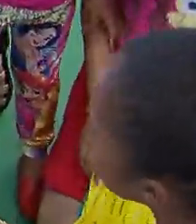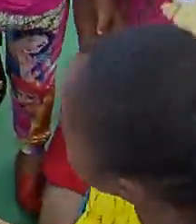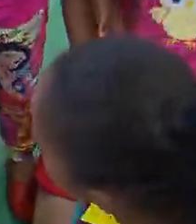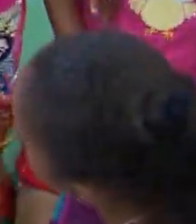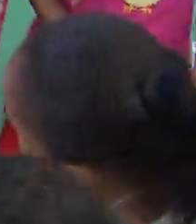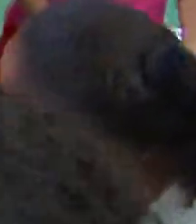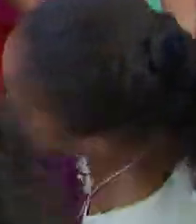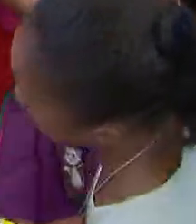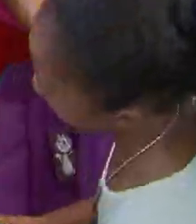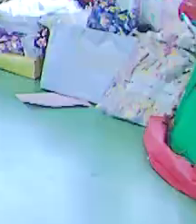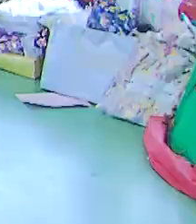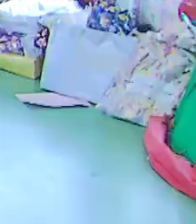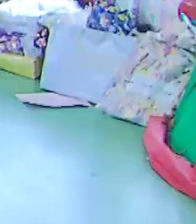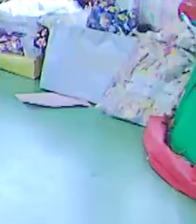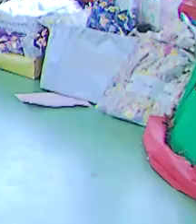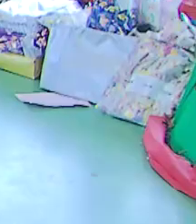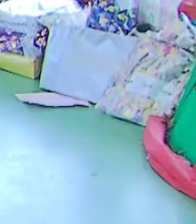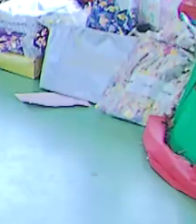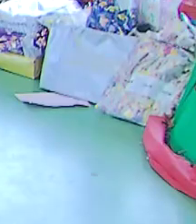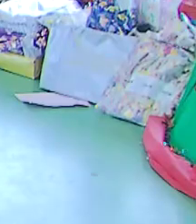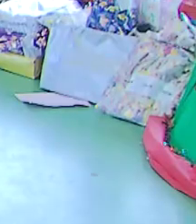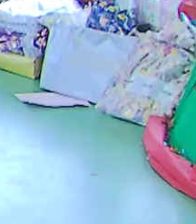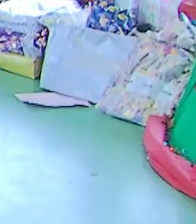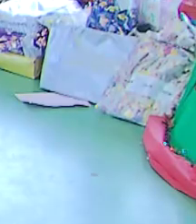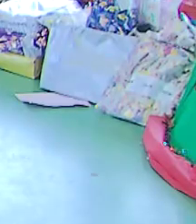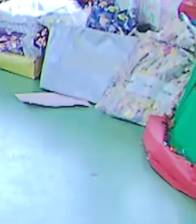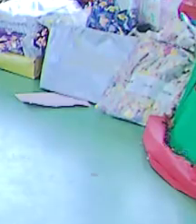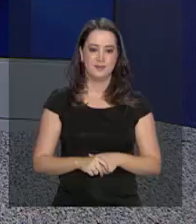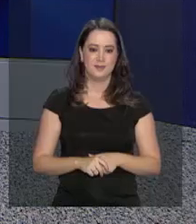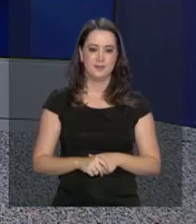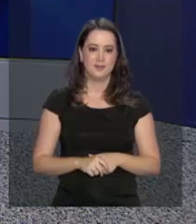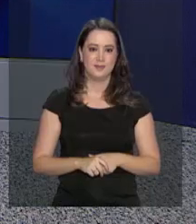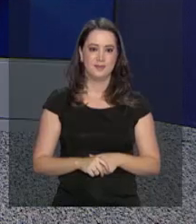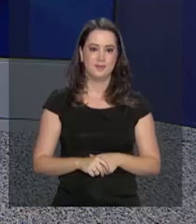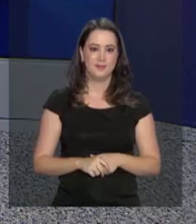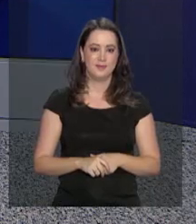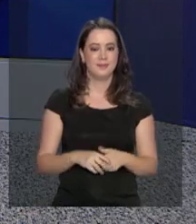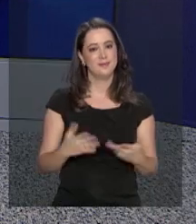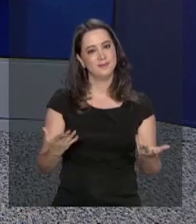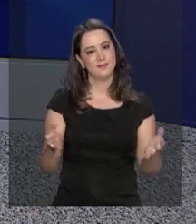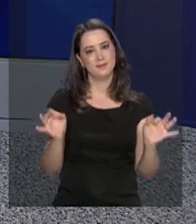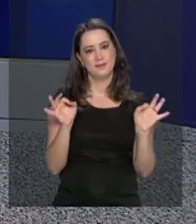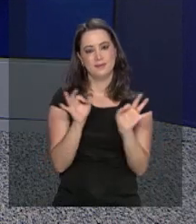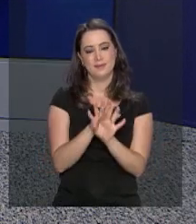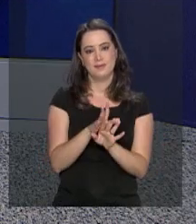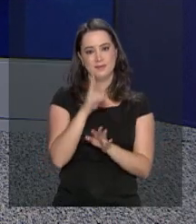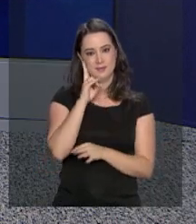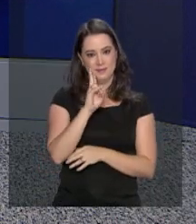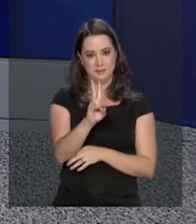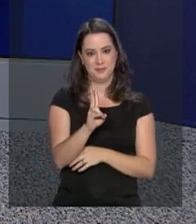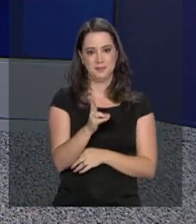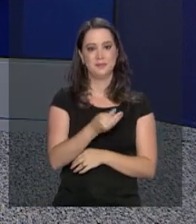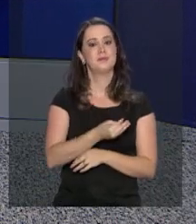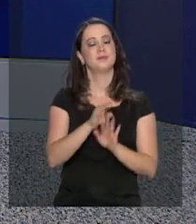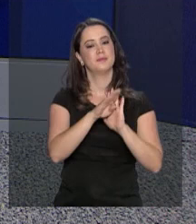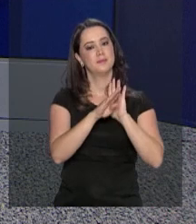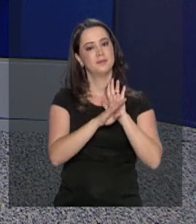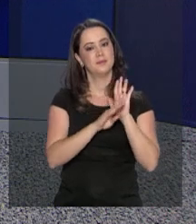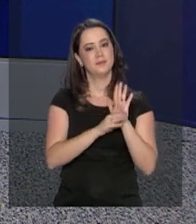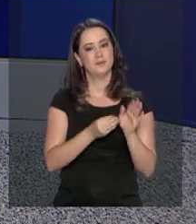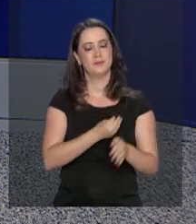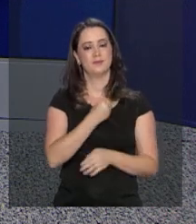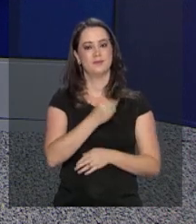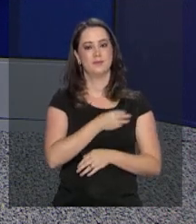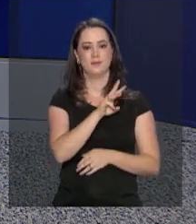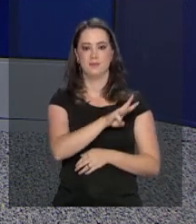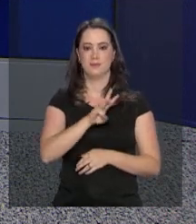eu vou te buscar, eu vou me continuar. Nós ficamos por aqui. Você acompanha a nossa programação ao